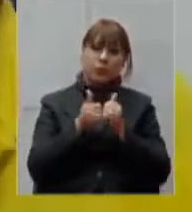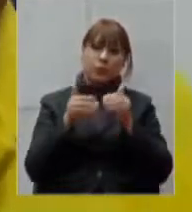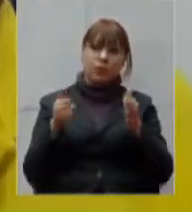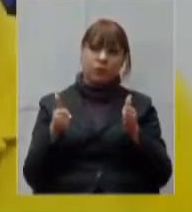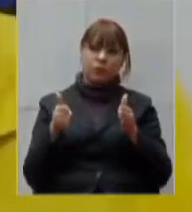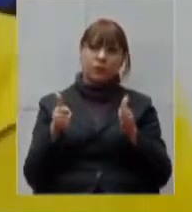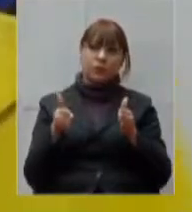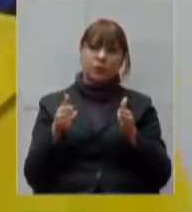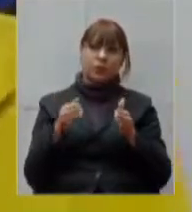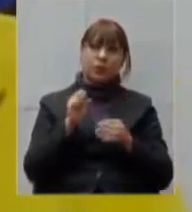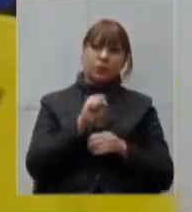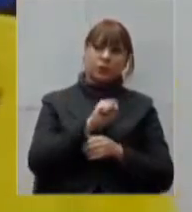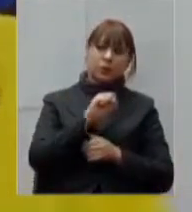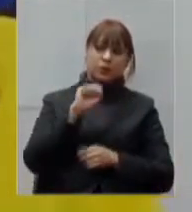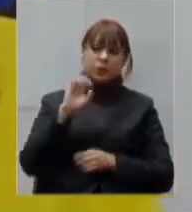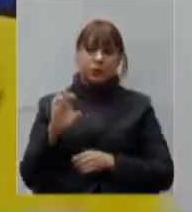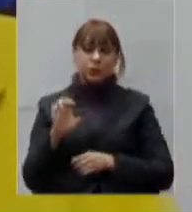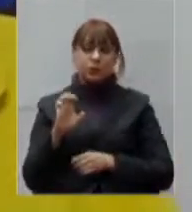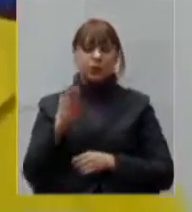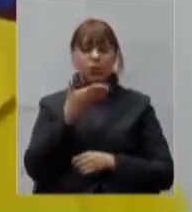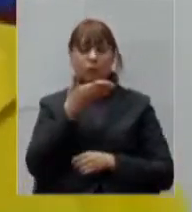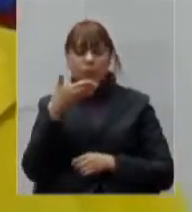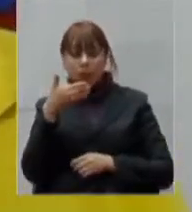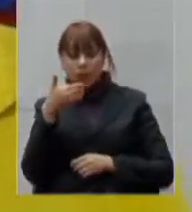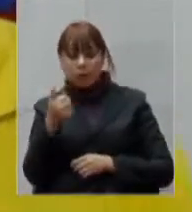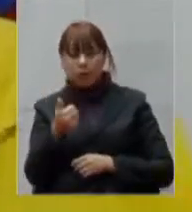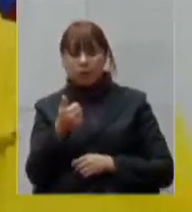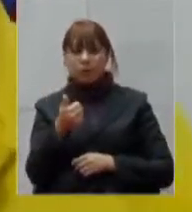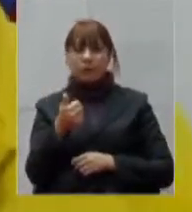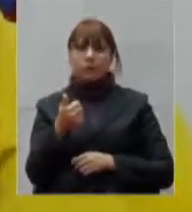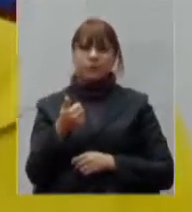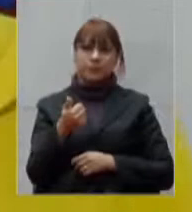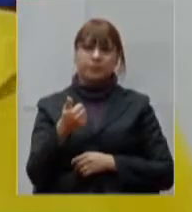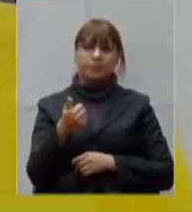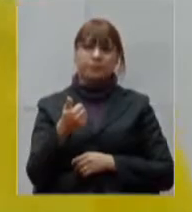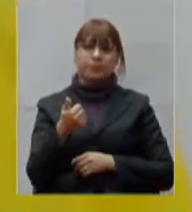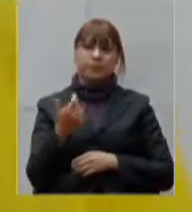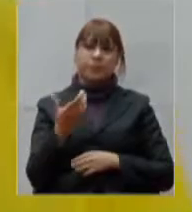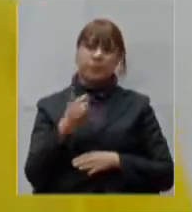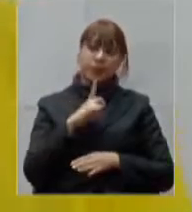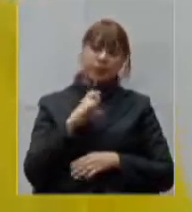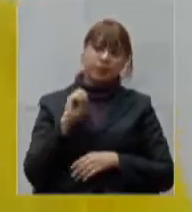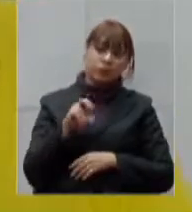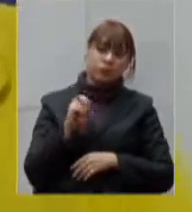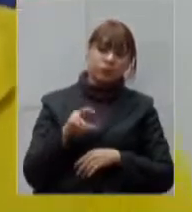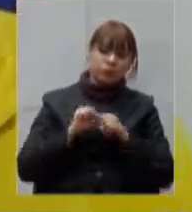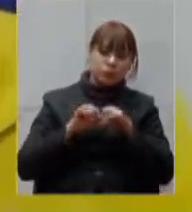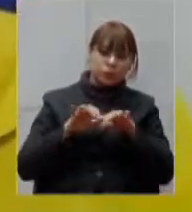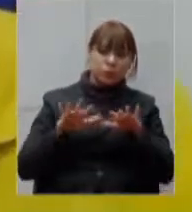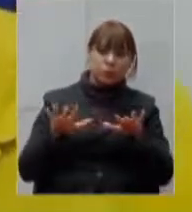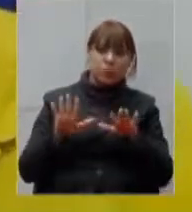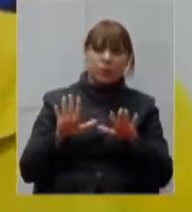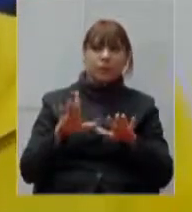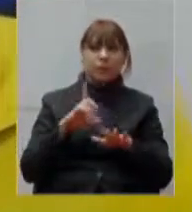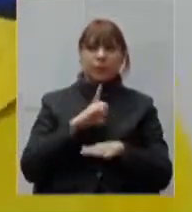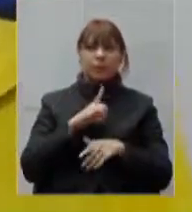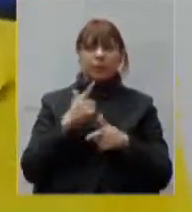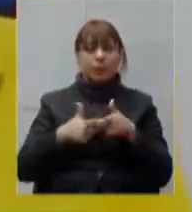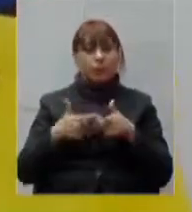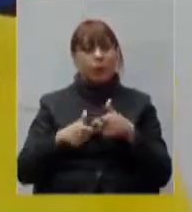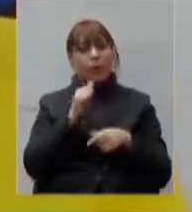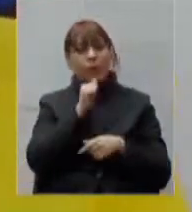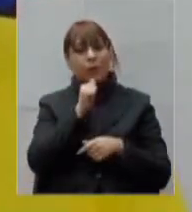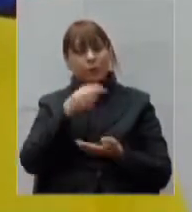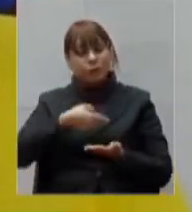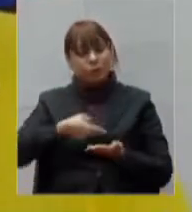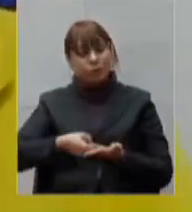melhoraram no se refere à taxa de contaminação, mas que ainda tem uns problemas referentes aos leitos de UTI, nós